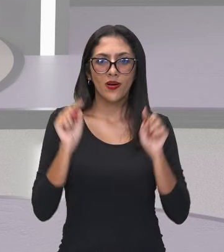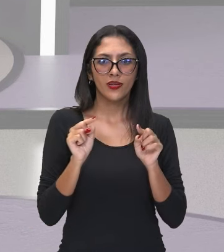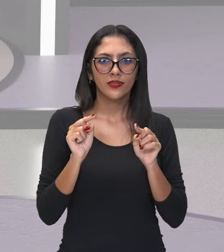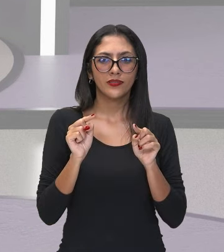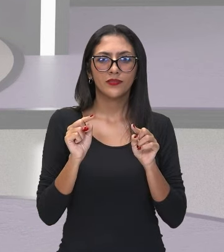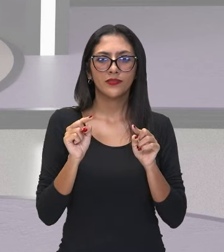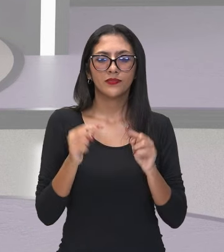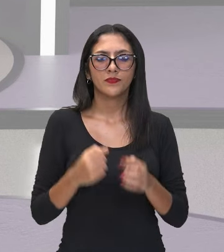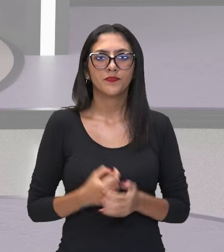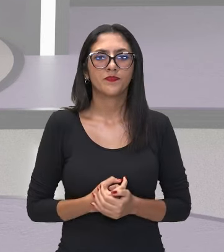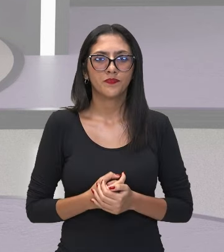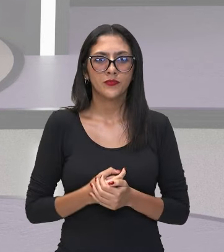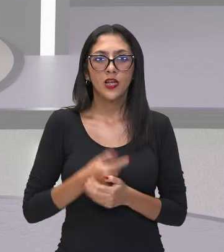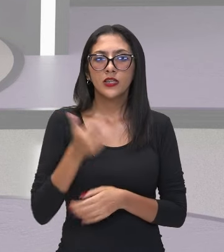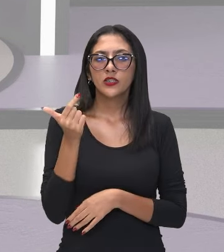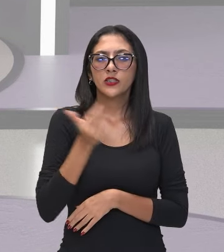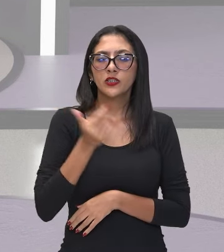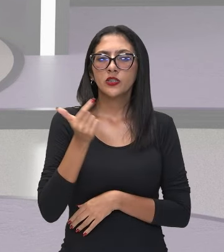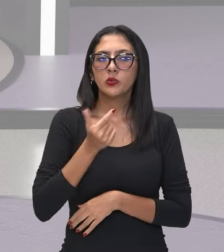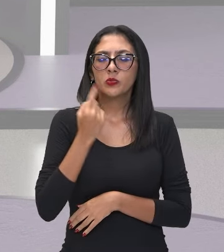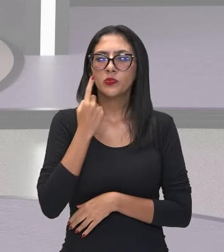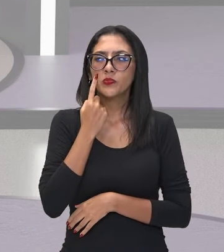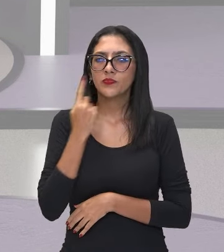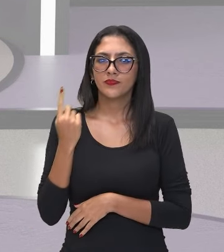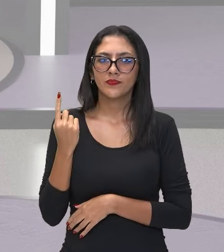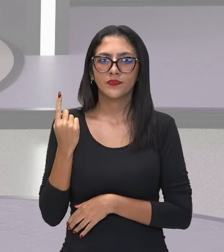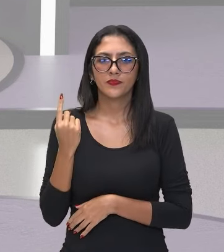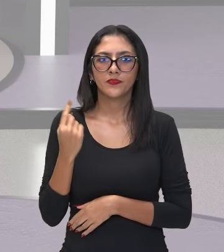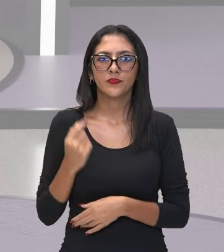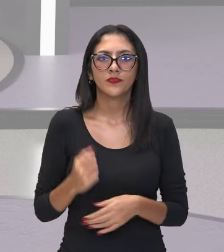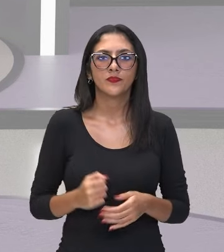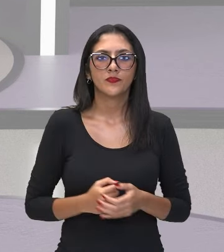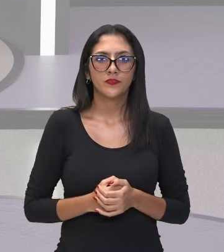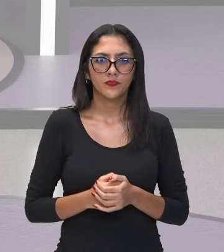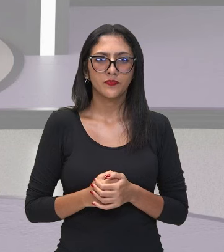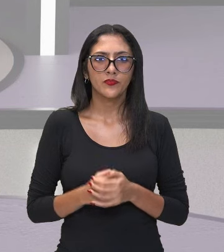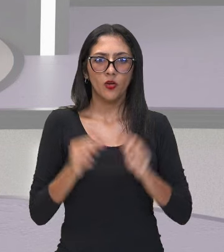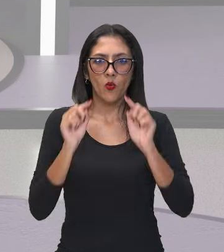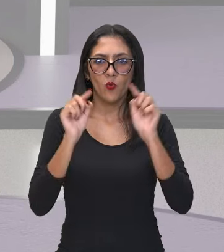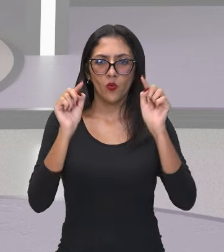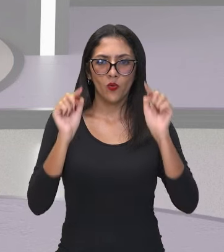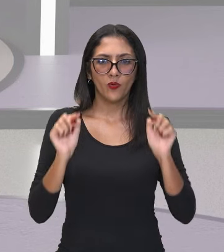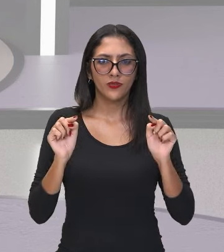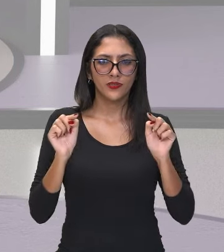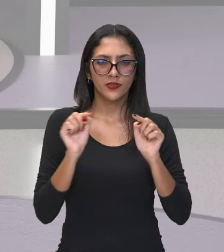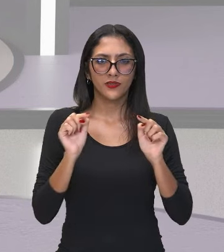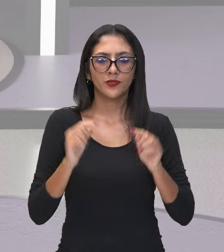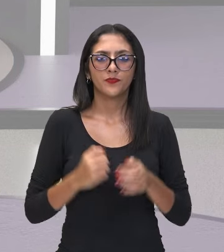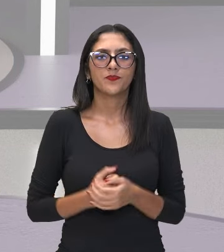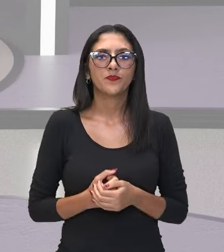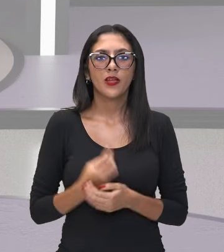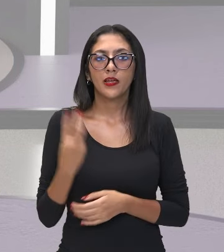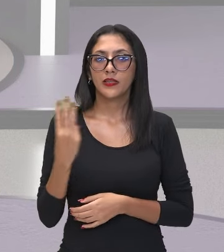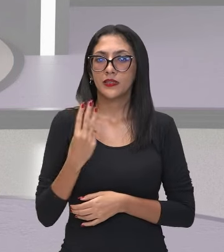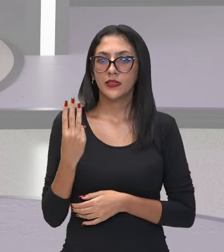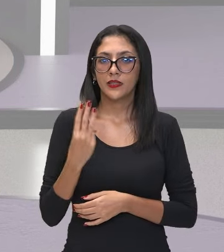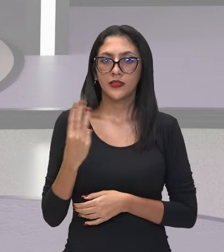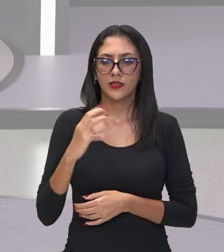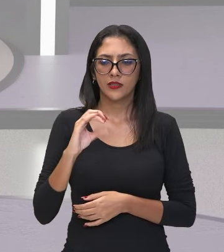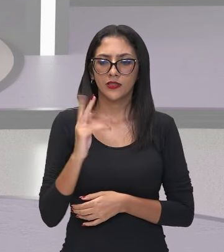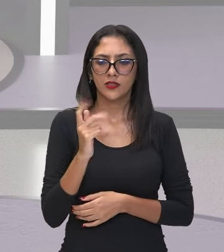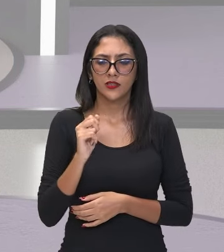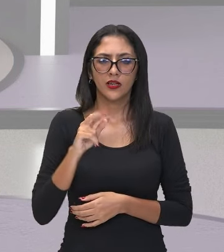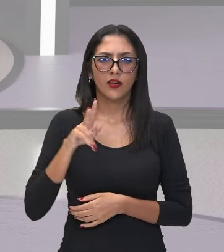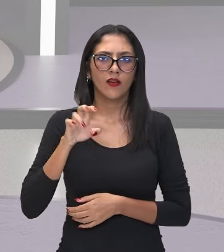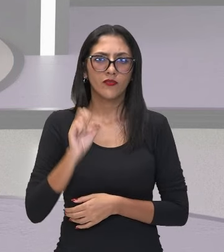Quem é que está em segundo lugar? Ó, colchetes. E quem vem em terceiro lugar? Chaves. Sabe o que é que